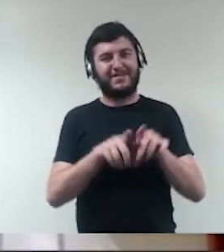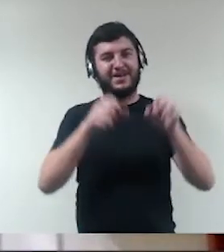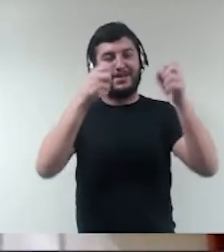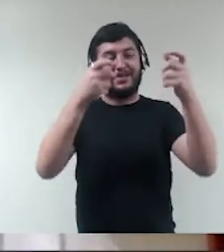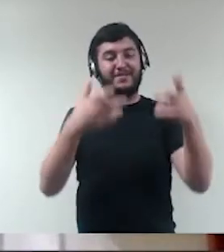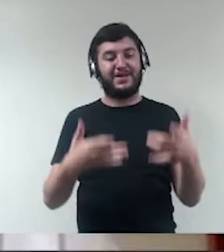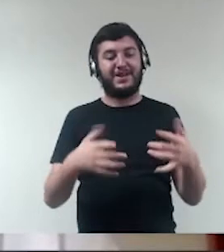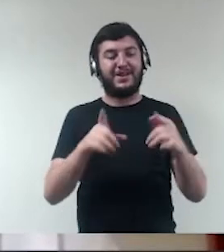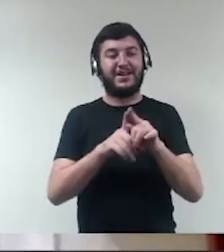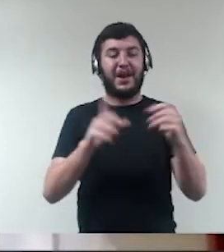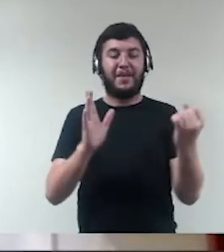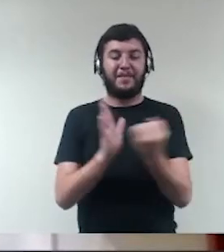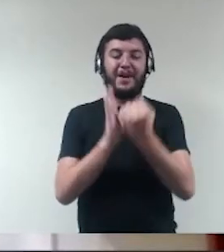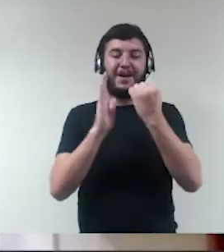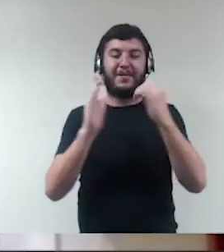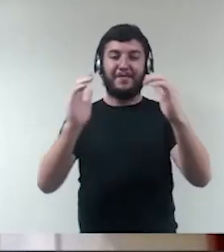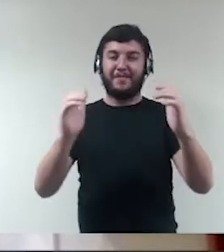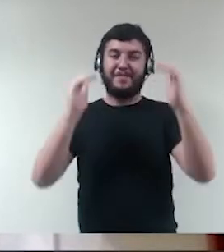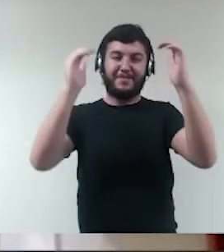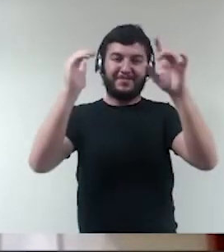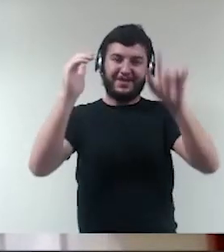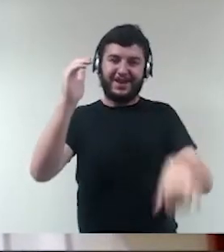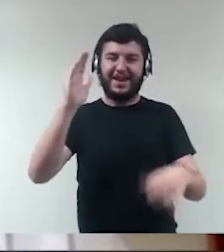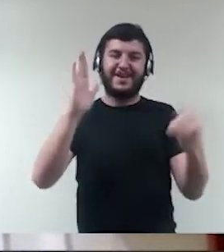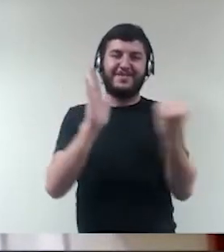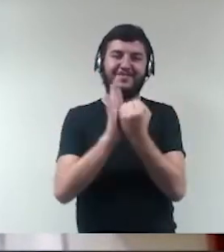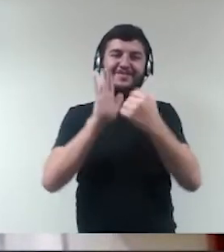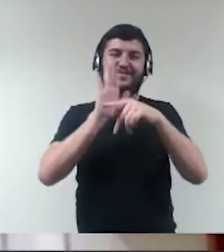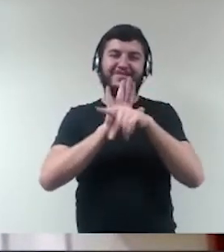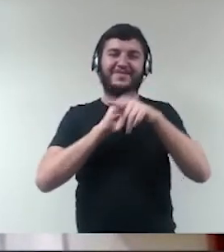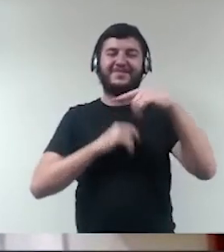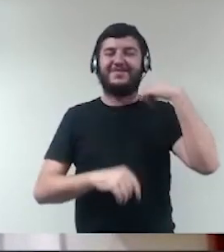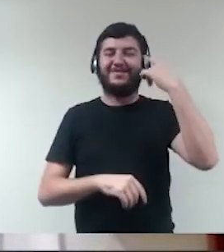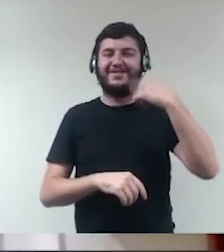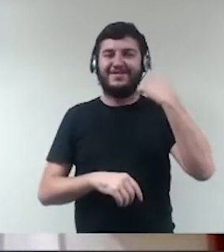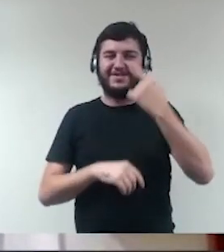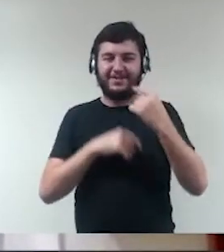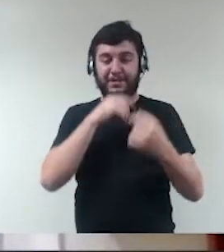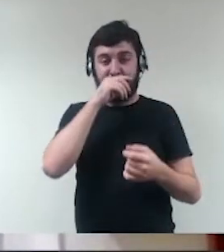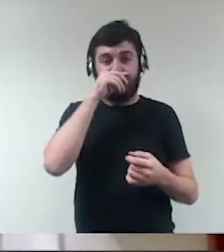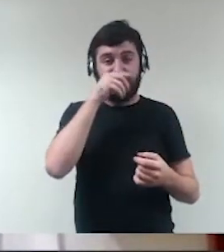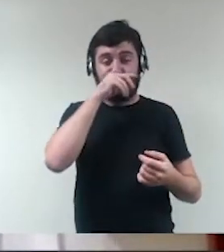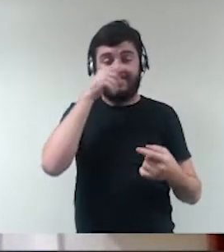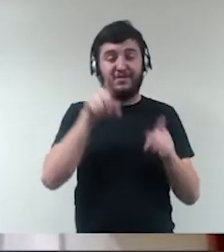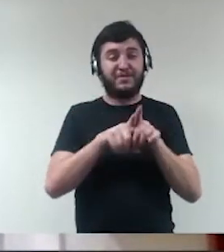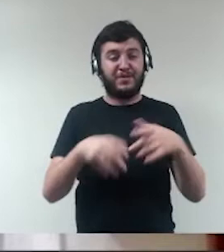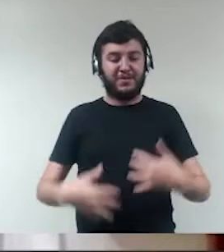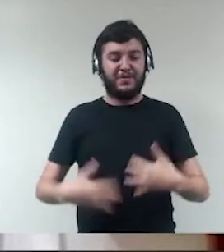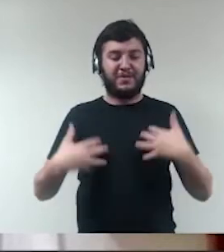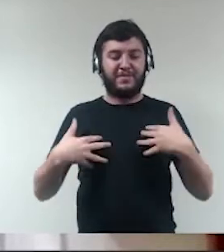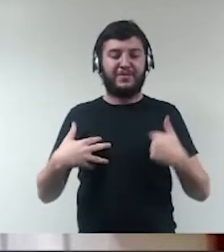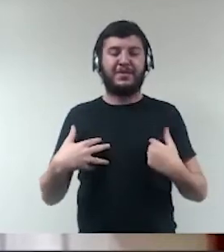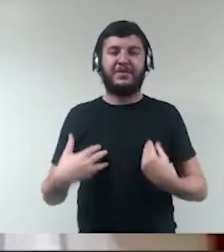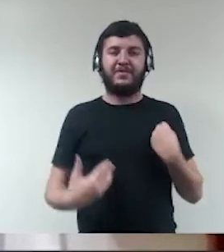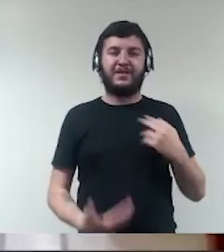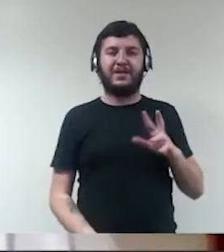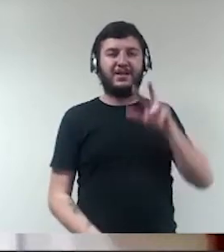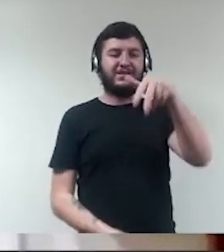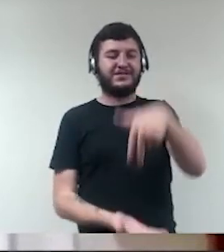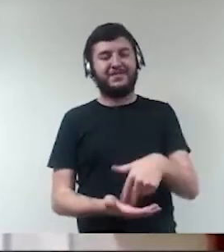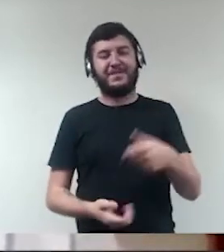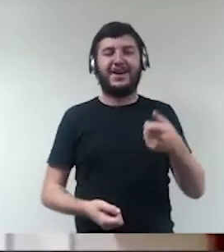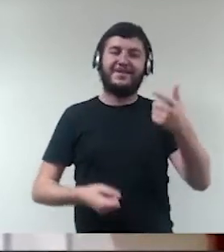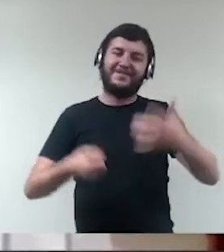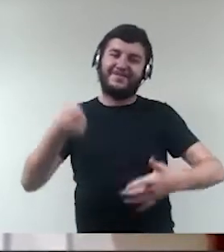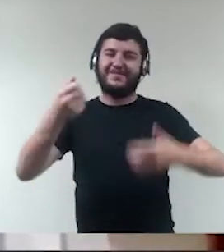que a tinha era o título de advogado, né. Então, sem dúvida nenhuma, é um orgulho muito grande falar num evento desse tamanho